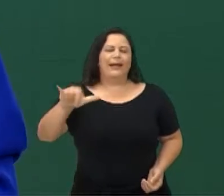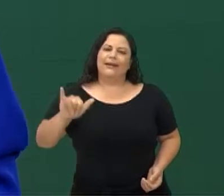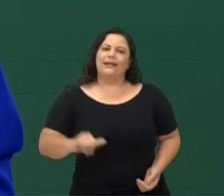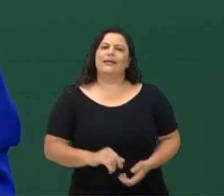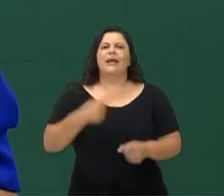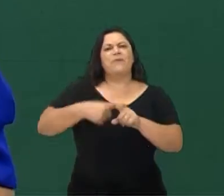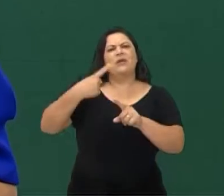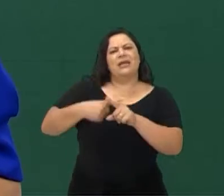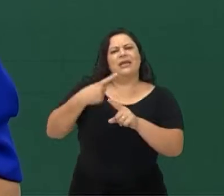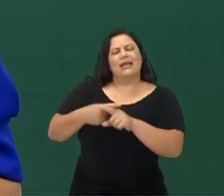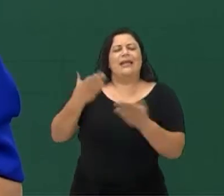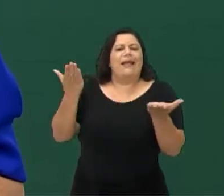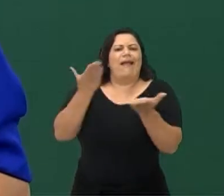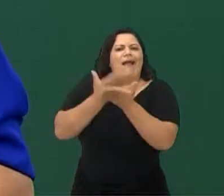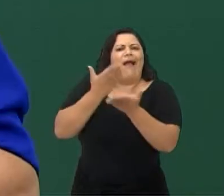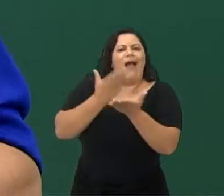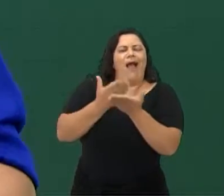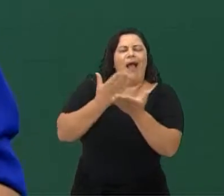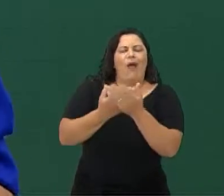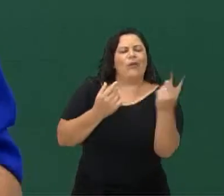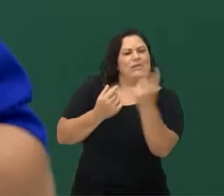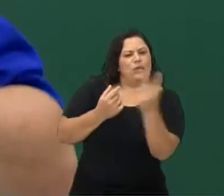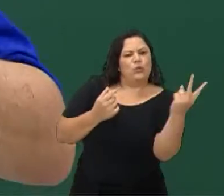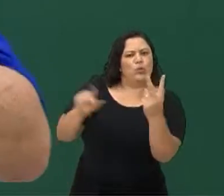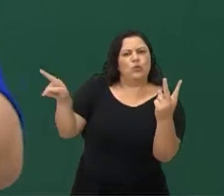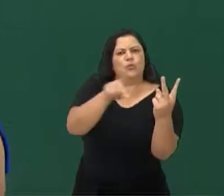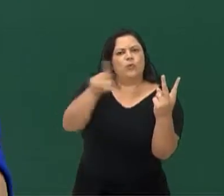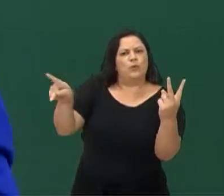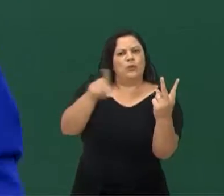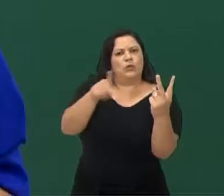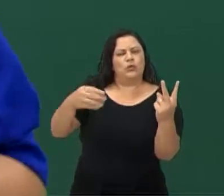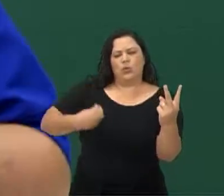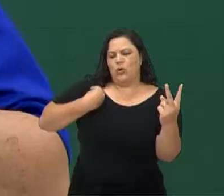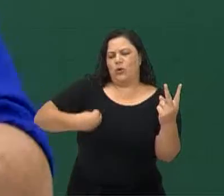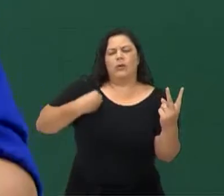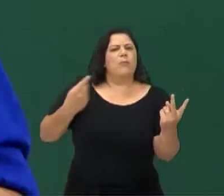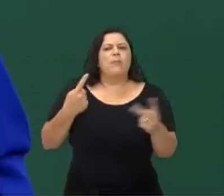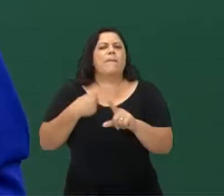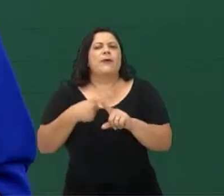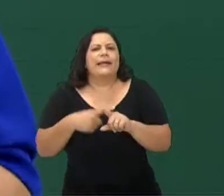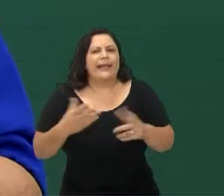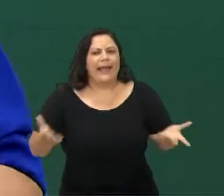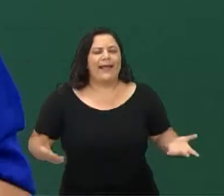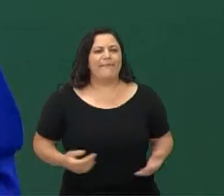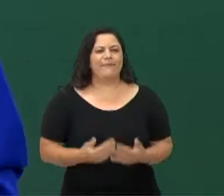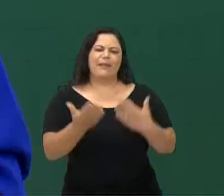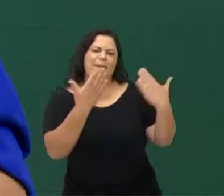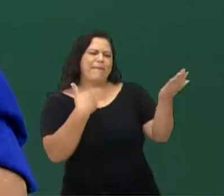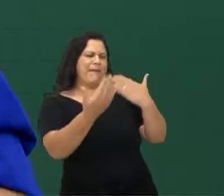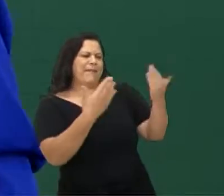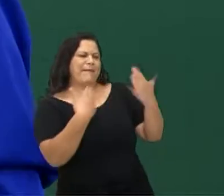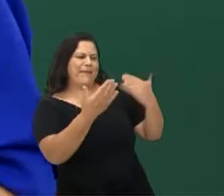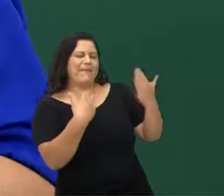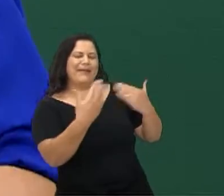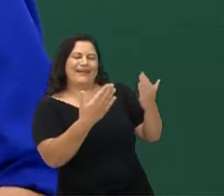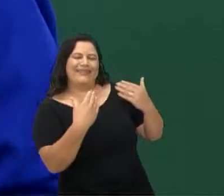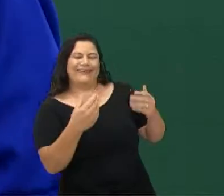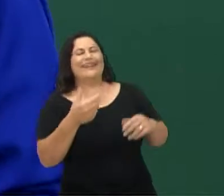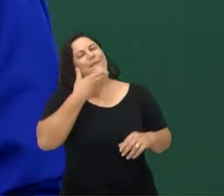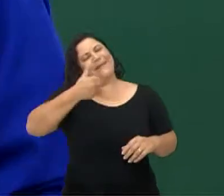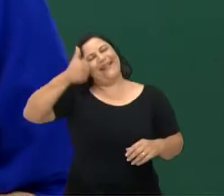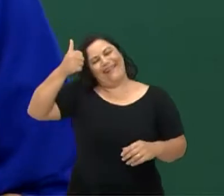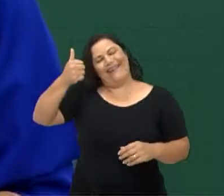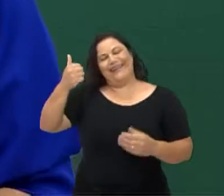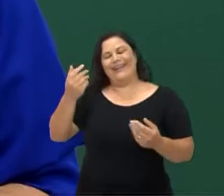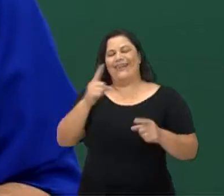a aula é ao vivo tem dois professores? Para a gente poder conversar melhor com vocês, poder trocar ideias, né? A gente